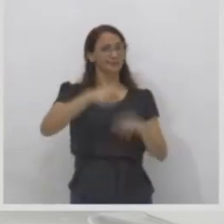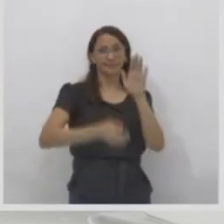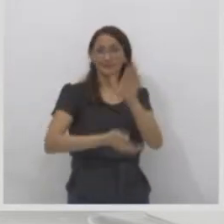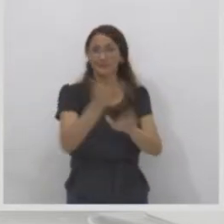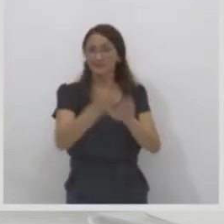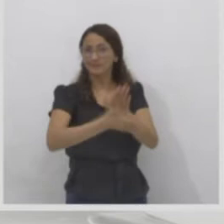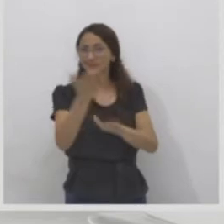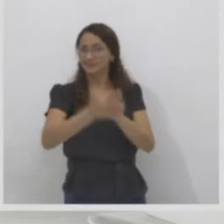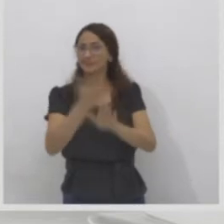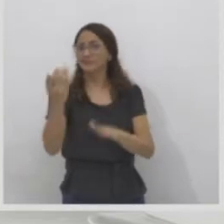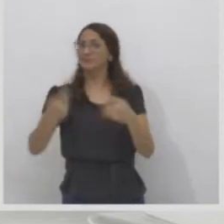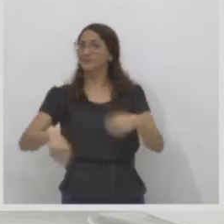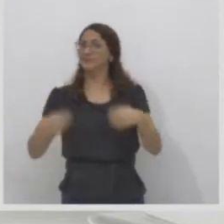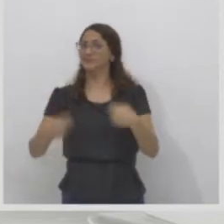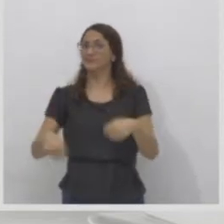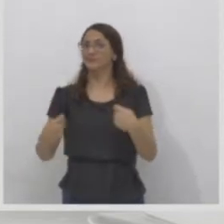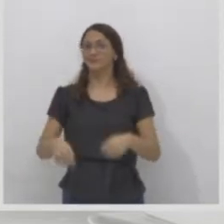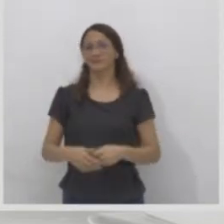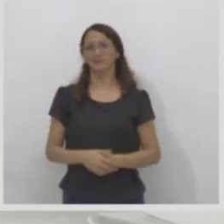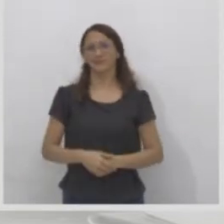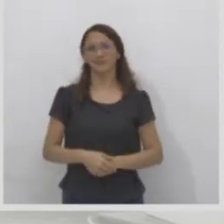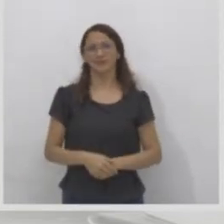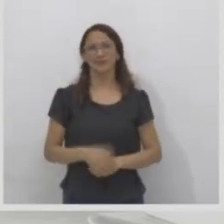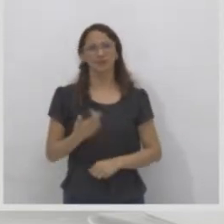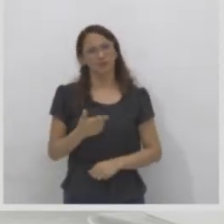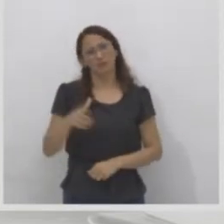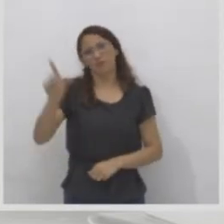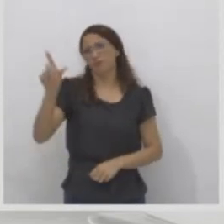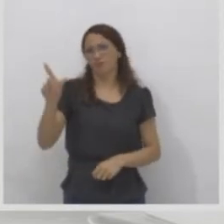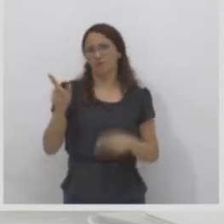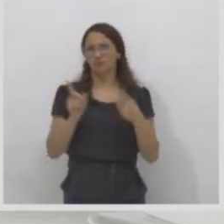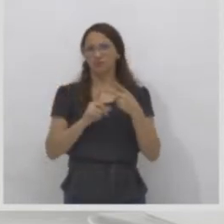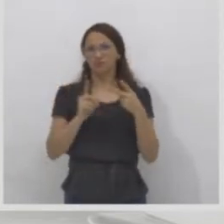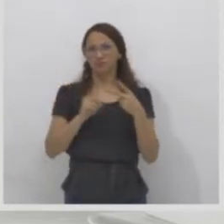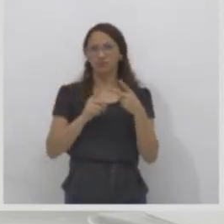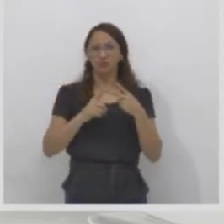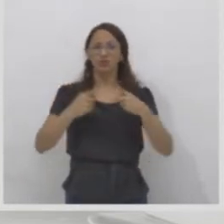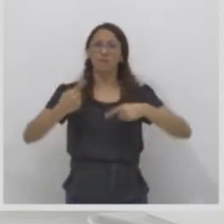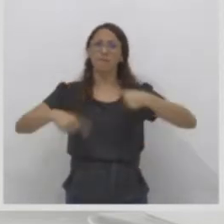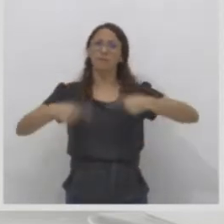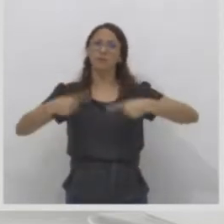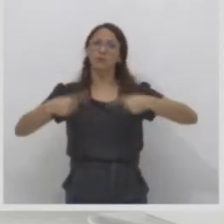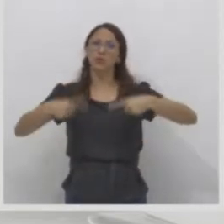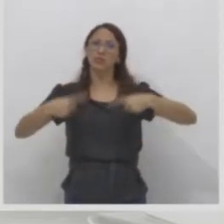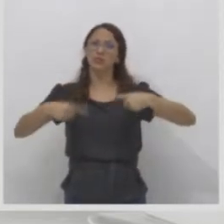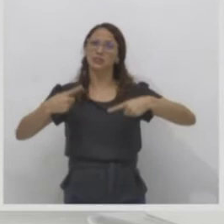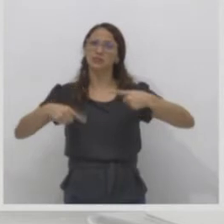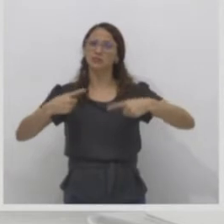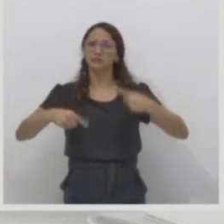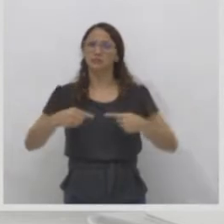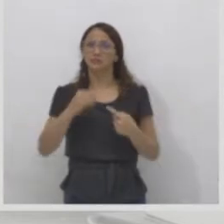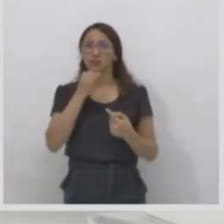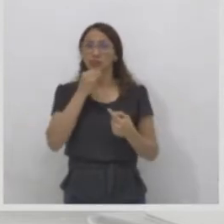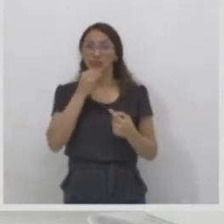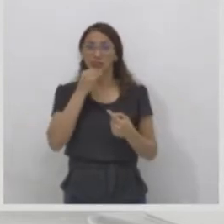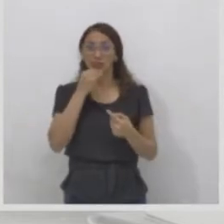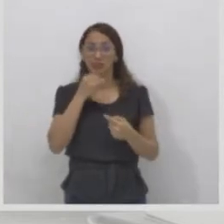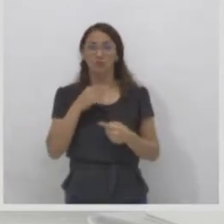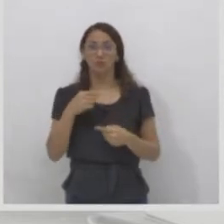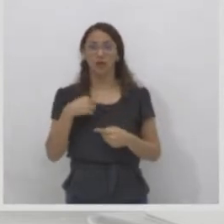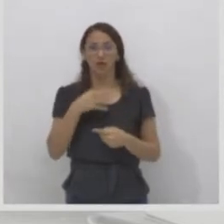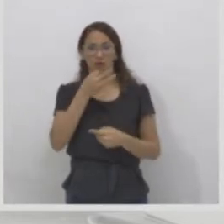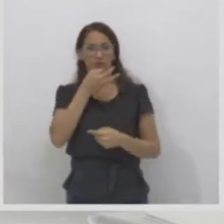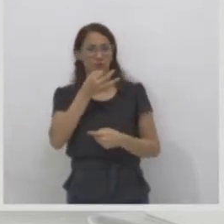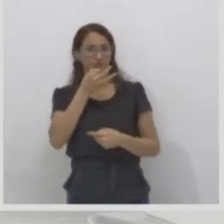migrações forçadas por motivos políticos. Como, por exemplo, você é perseguido por suas